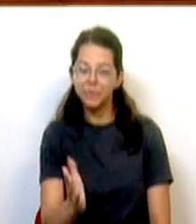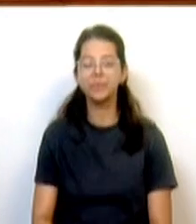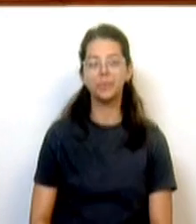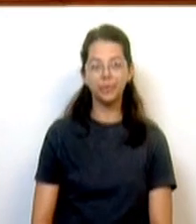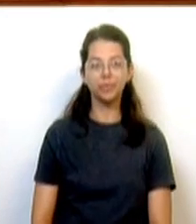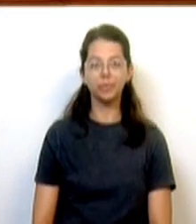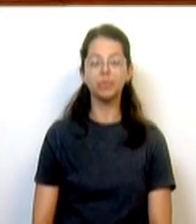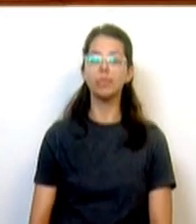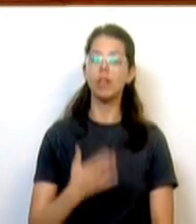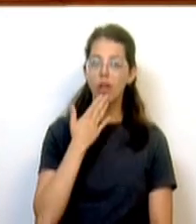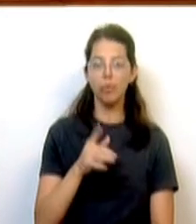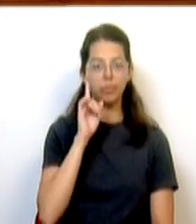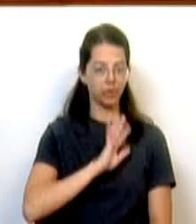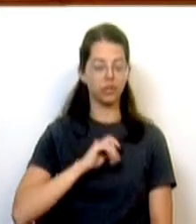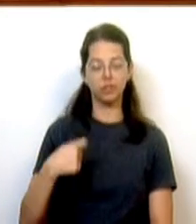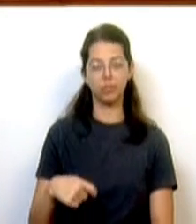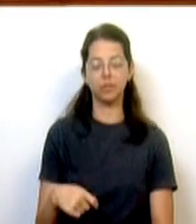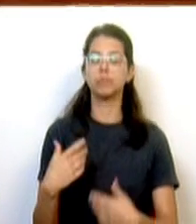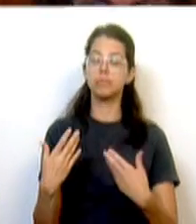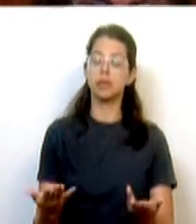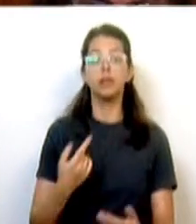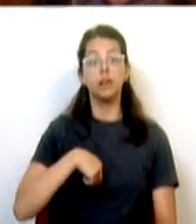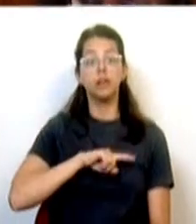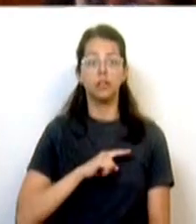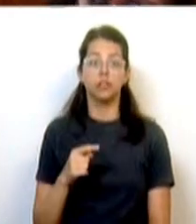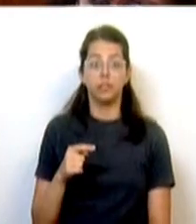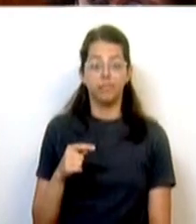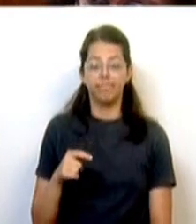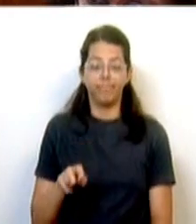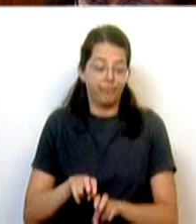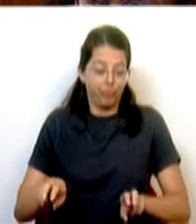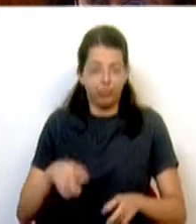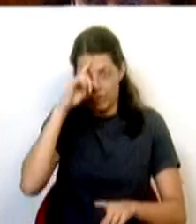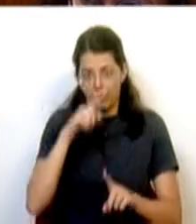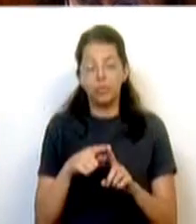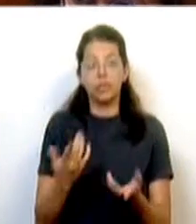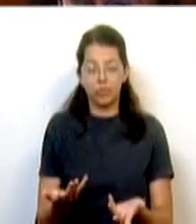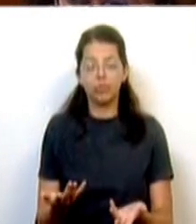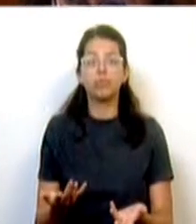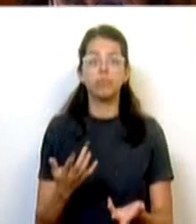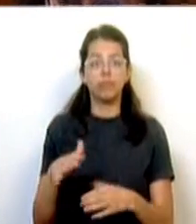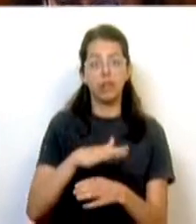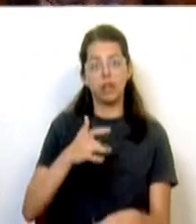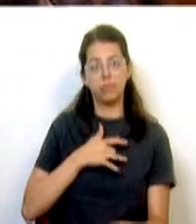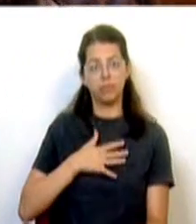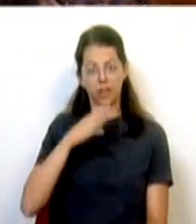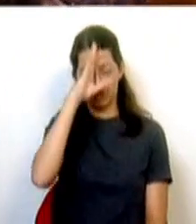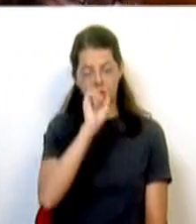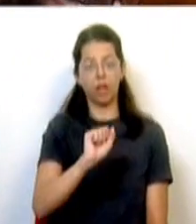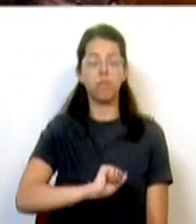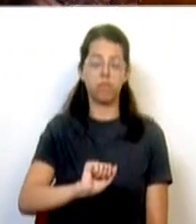Muito obrigado, Sr. Presidente. Bem, nós viemos aqui para falar sobre o setor empresarial do Estado.